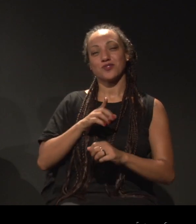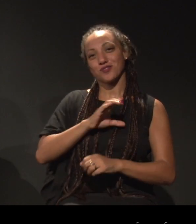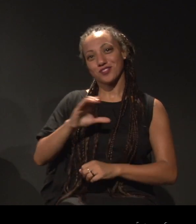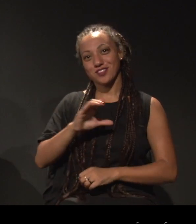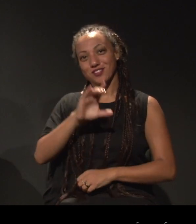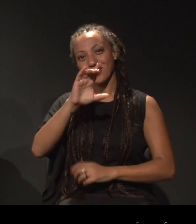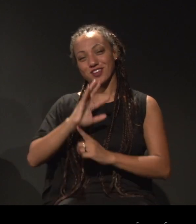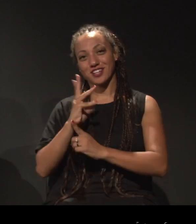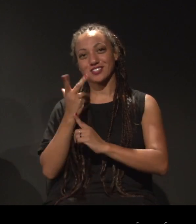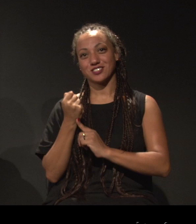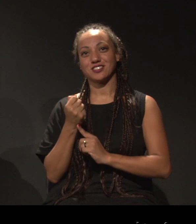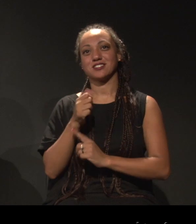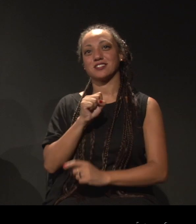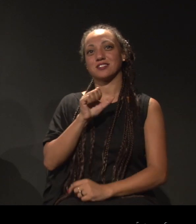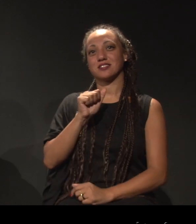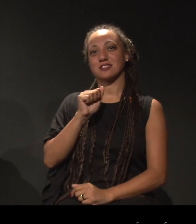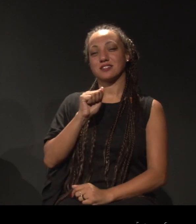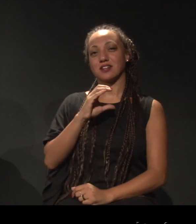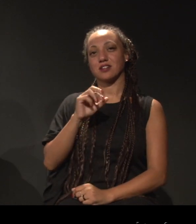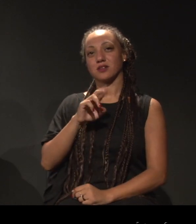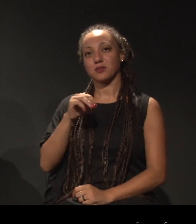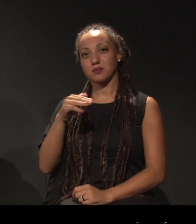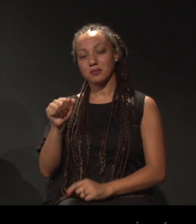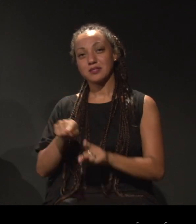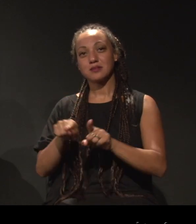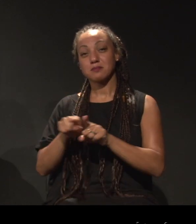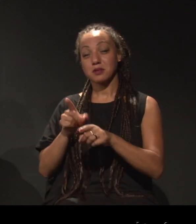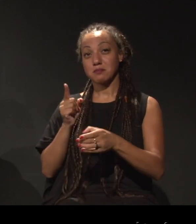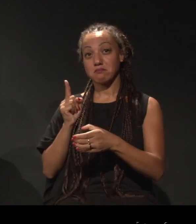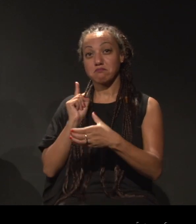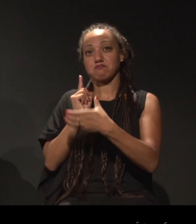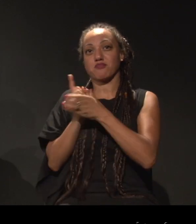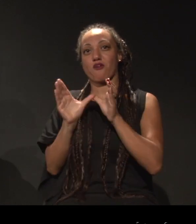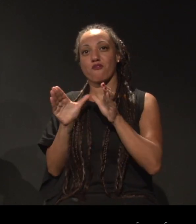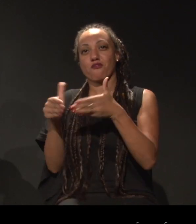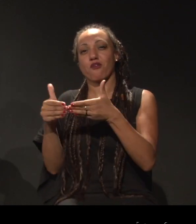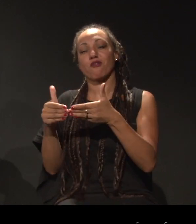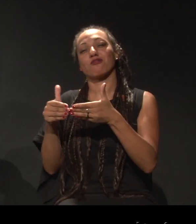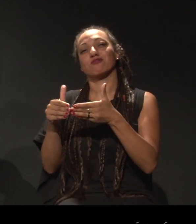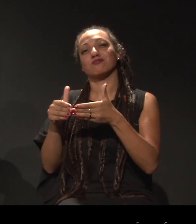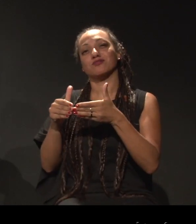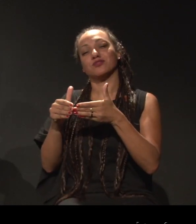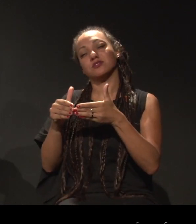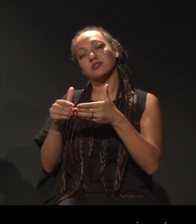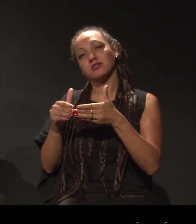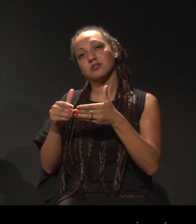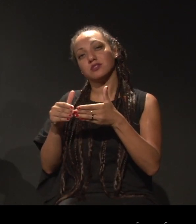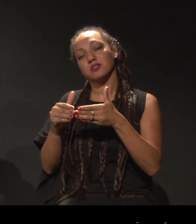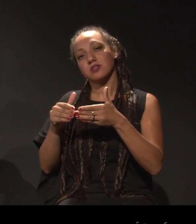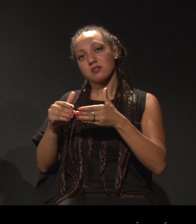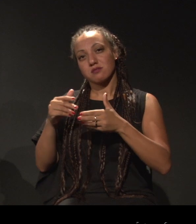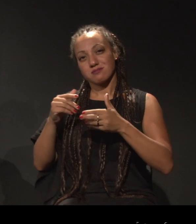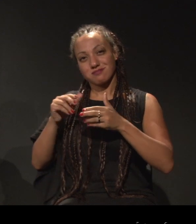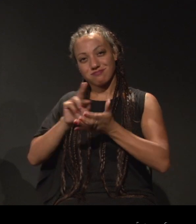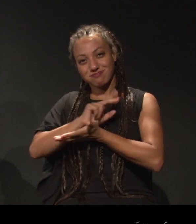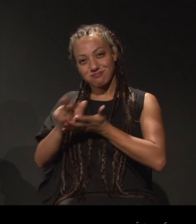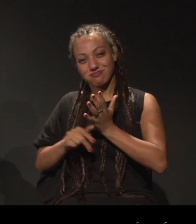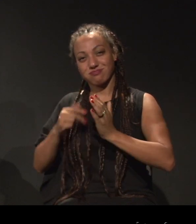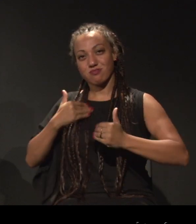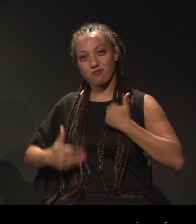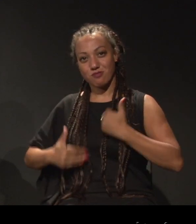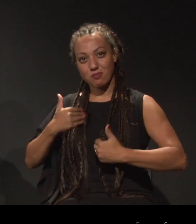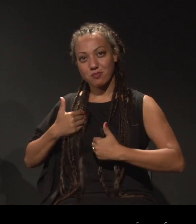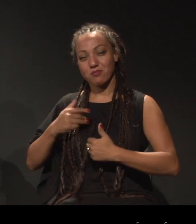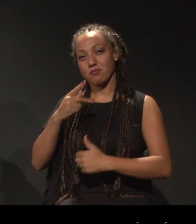Obrigada. Também faço parte do Fórum de Corporalidades Plurais. E a gente está vivendo um